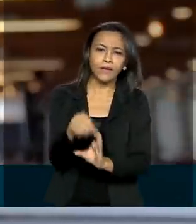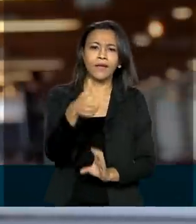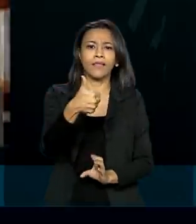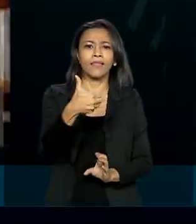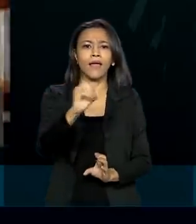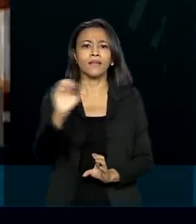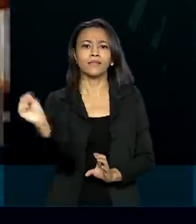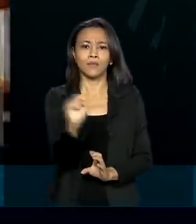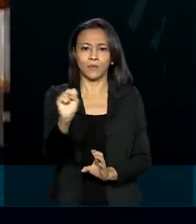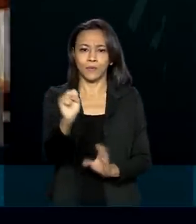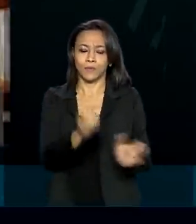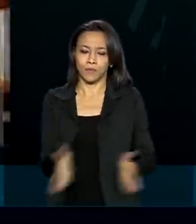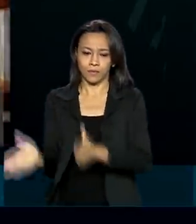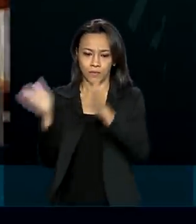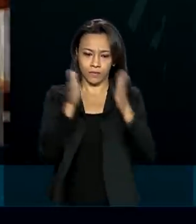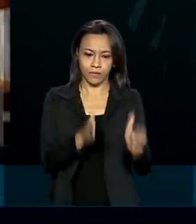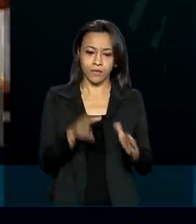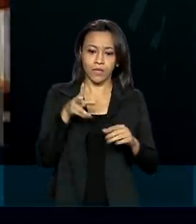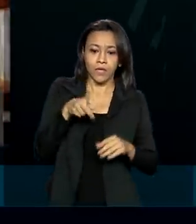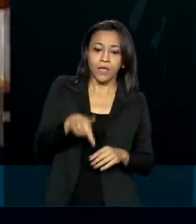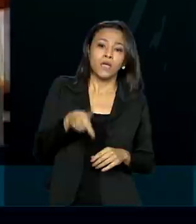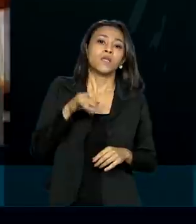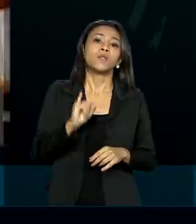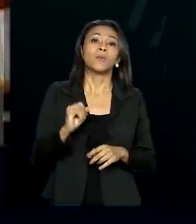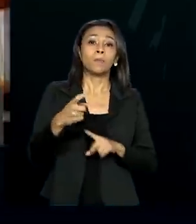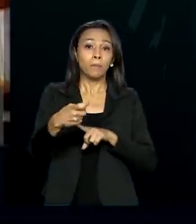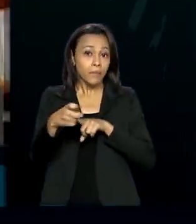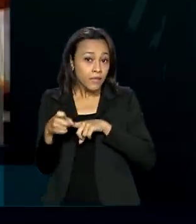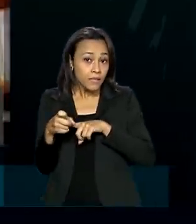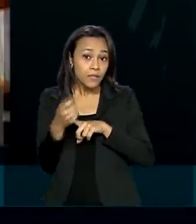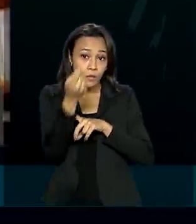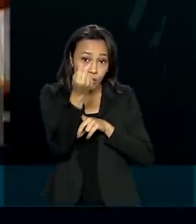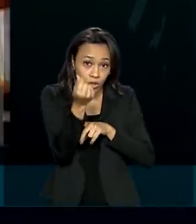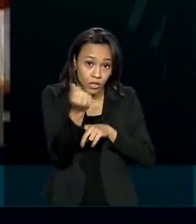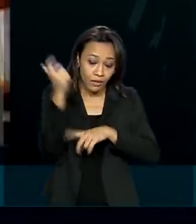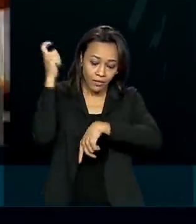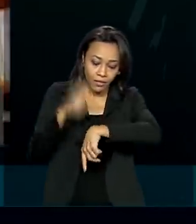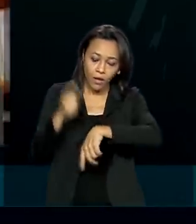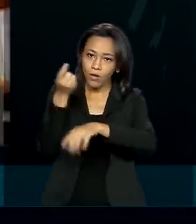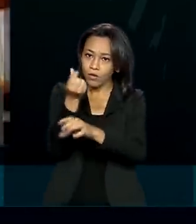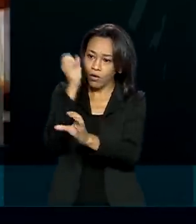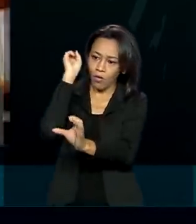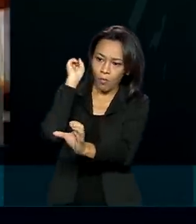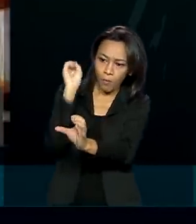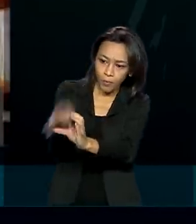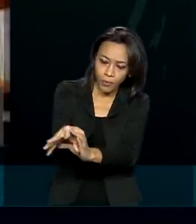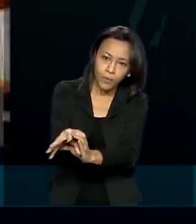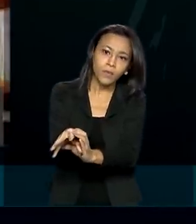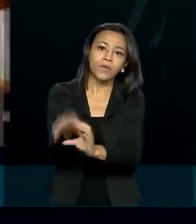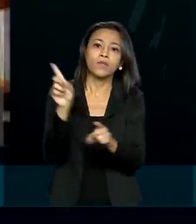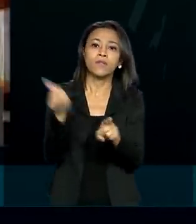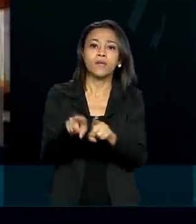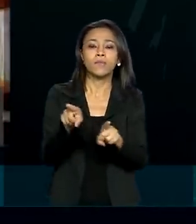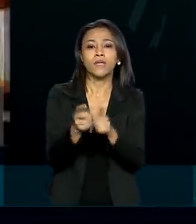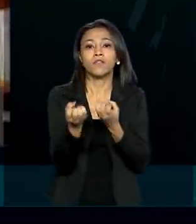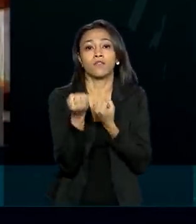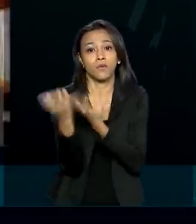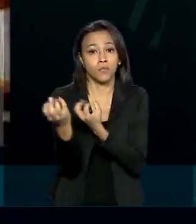segundos. No PIX, não só o dinheiro vai imediatamente, como as informações,